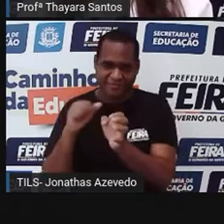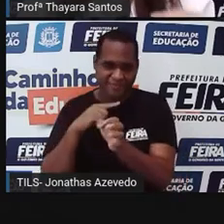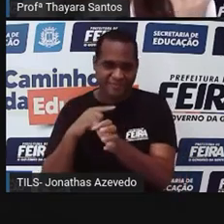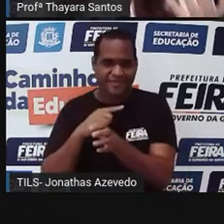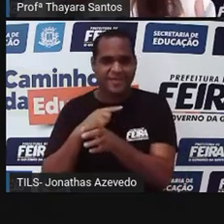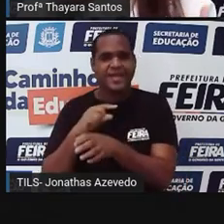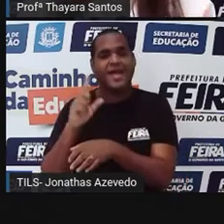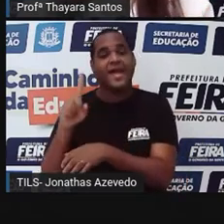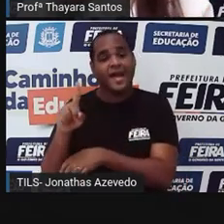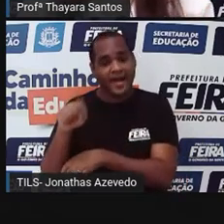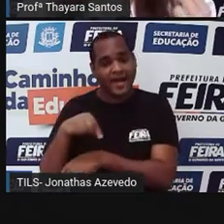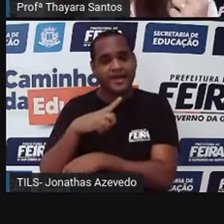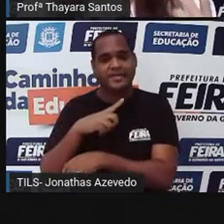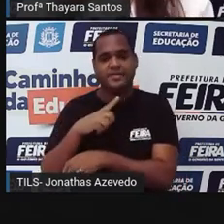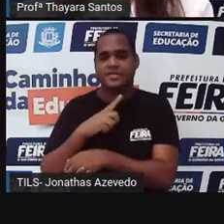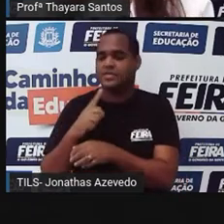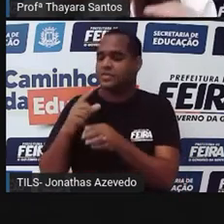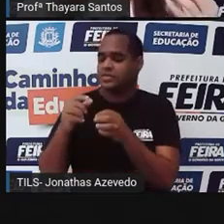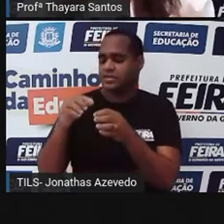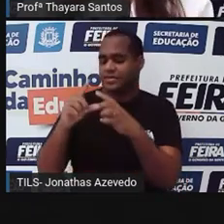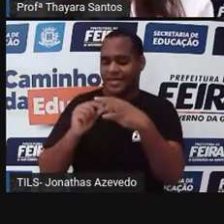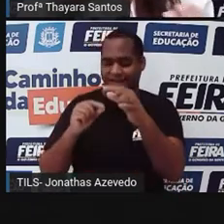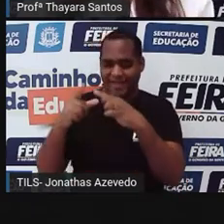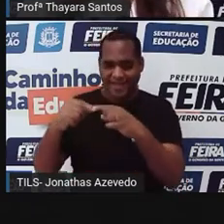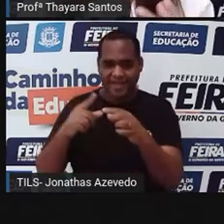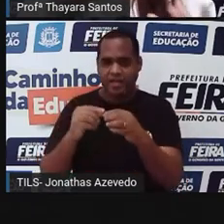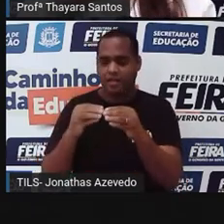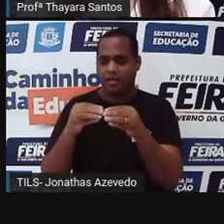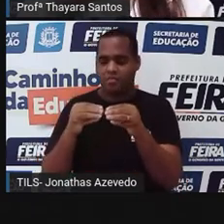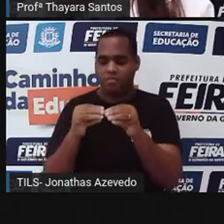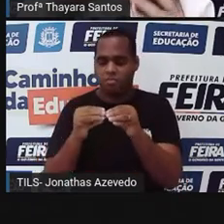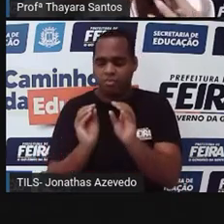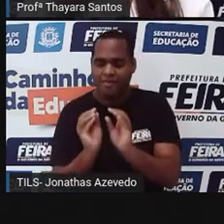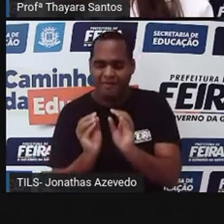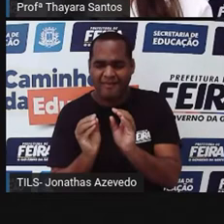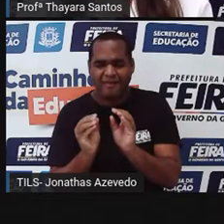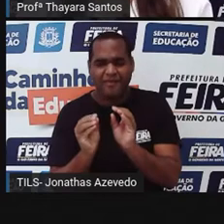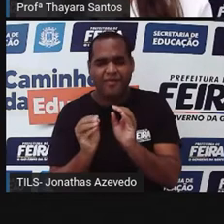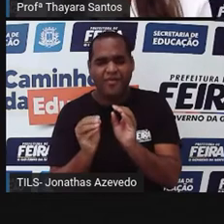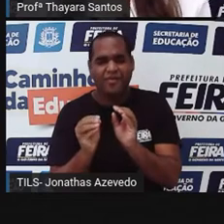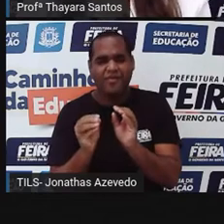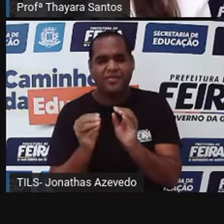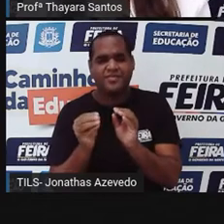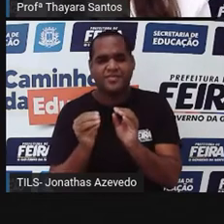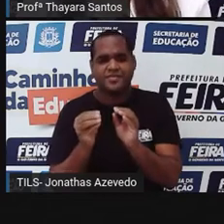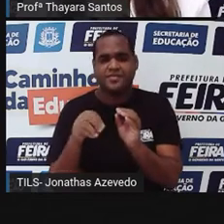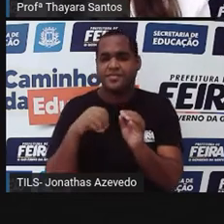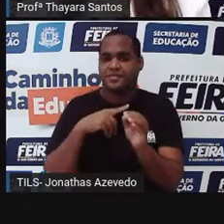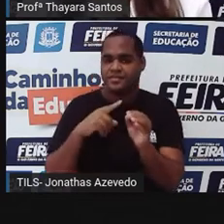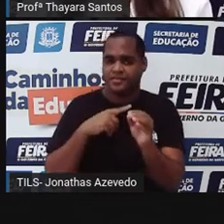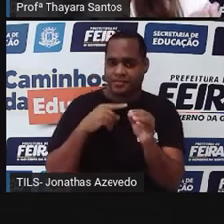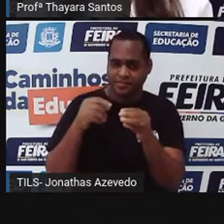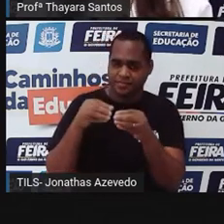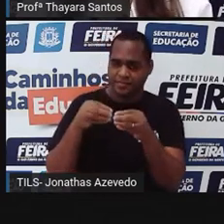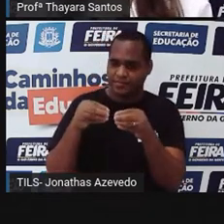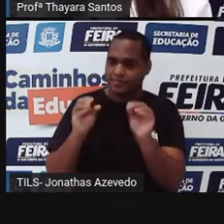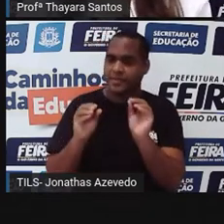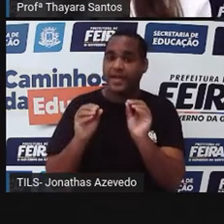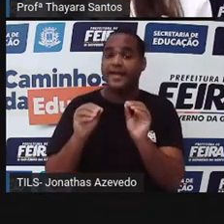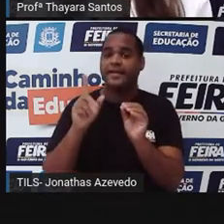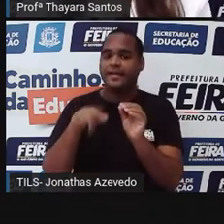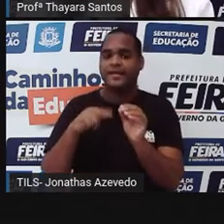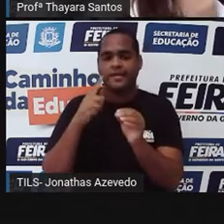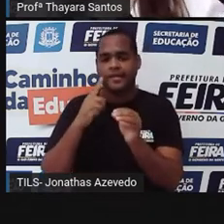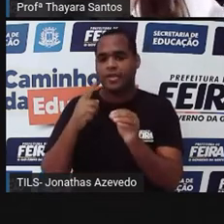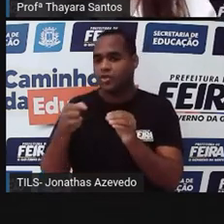mas se a estrela do mar, ela quebrar ali um braço dela, se partir um braço acidentalmente, aquele braço